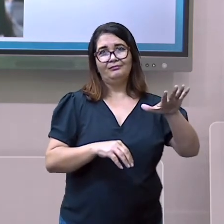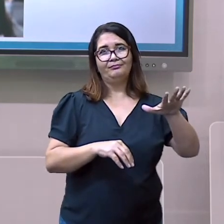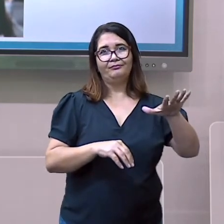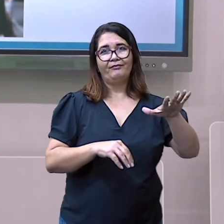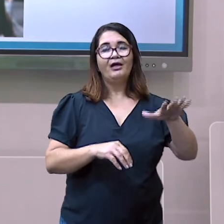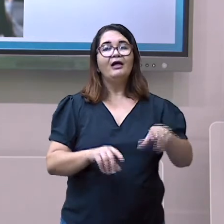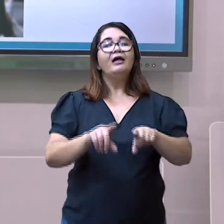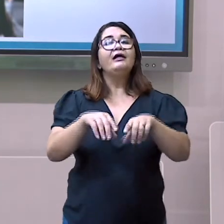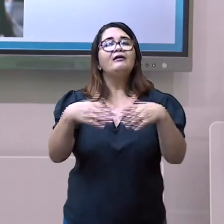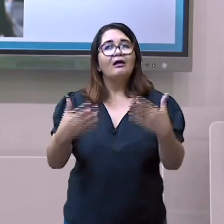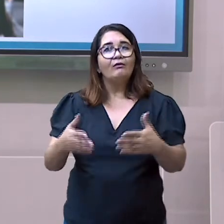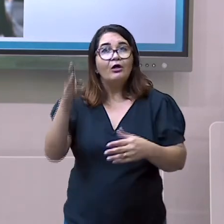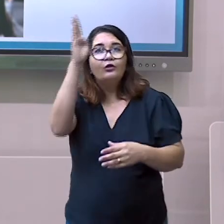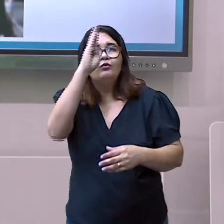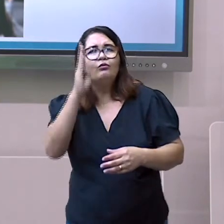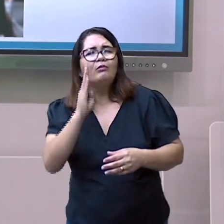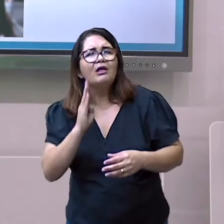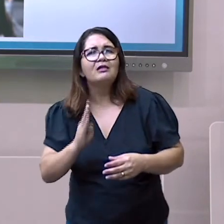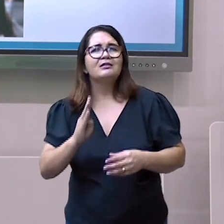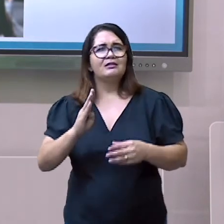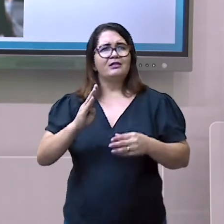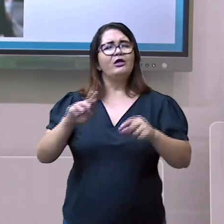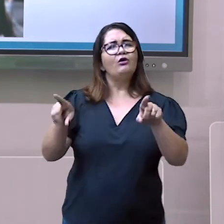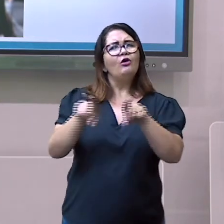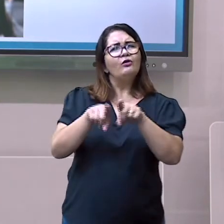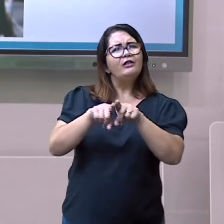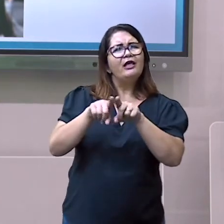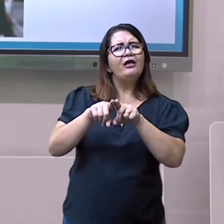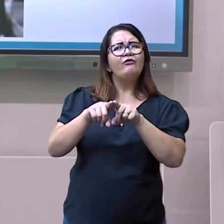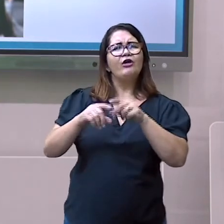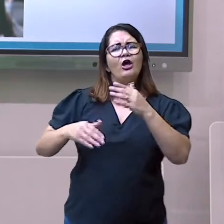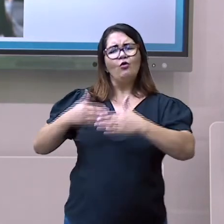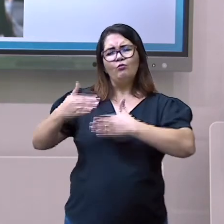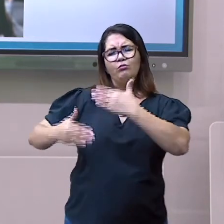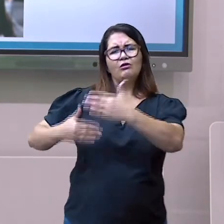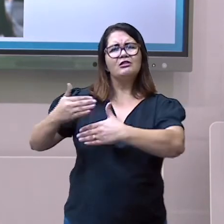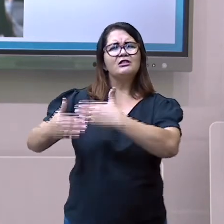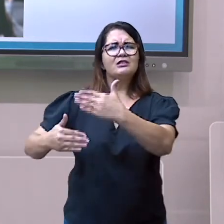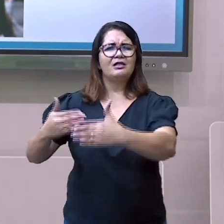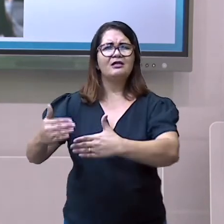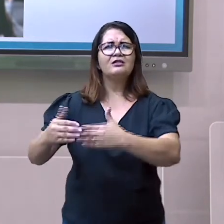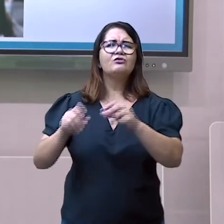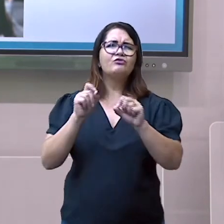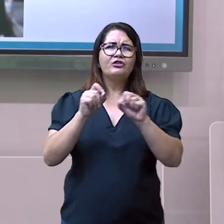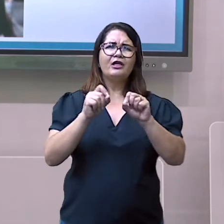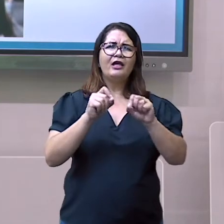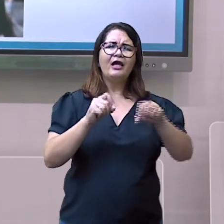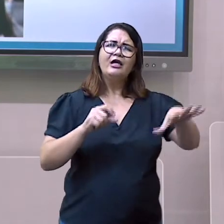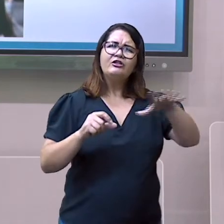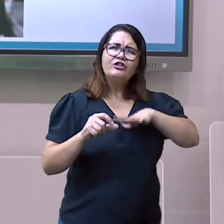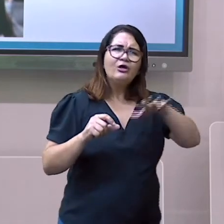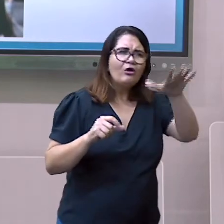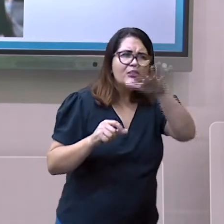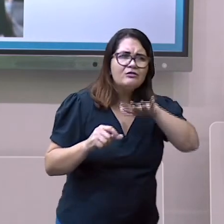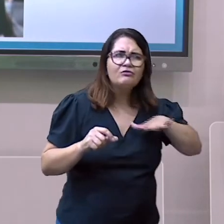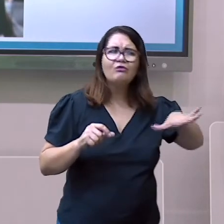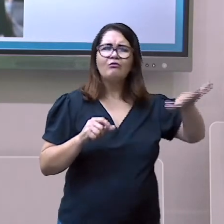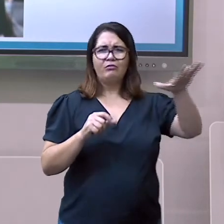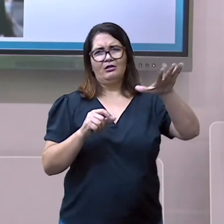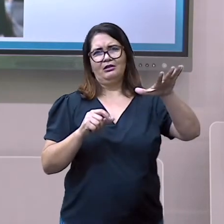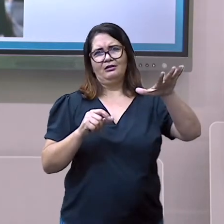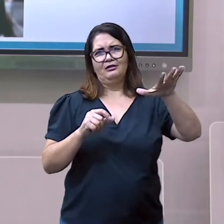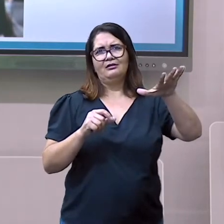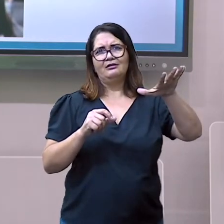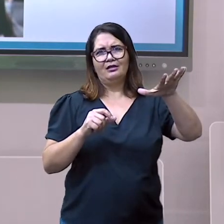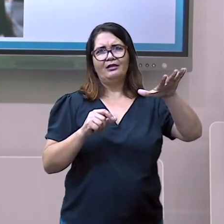No Brasil, o processo de urbanização concentrava da população nas áreas urbanas.